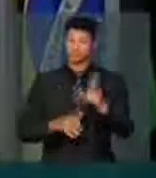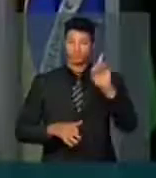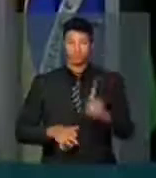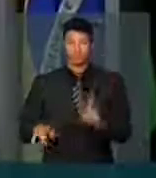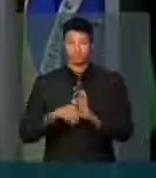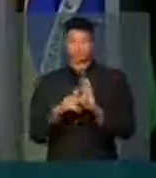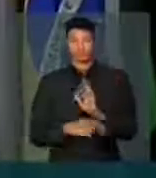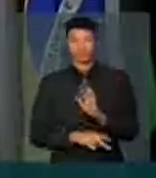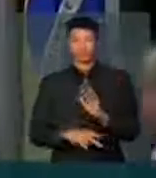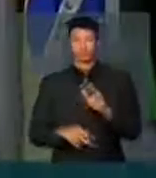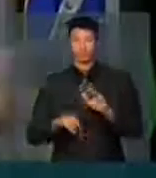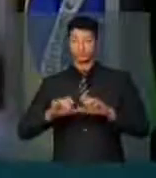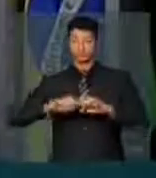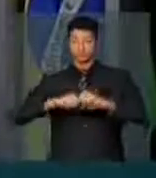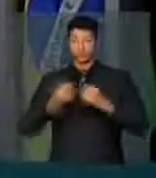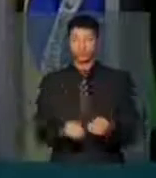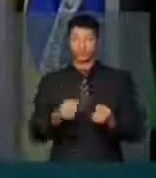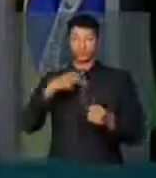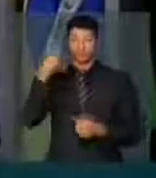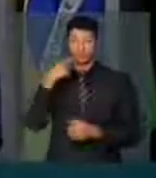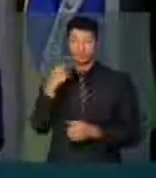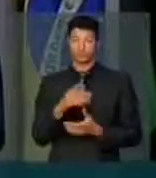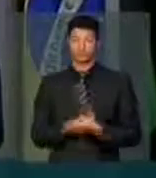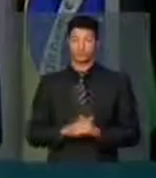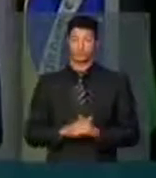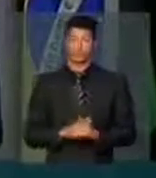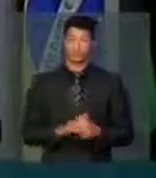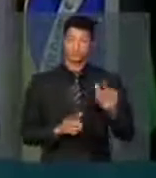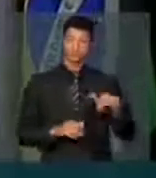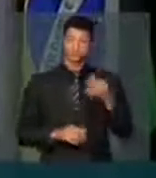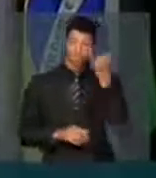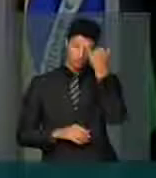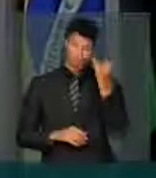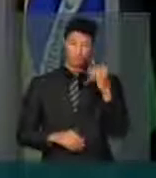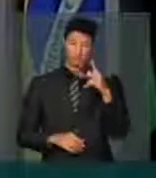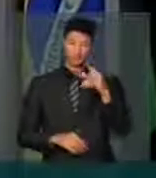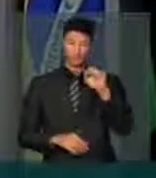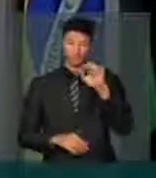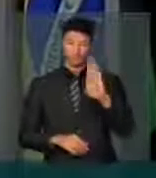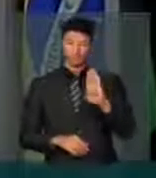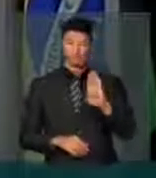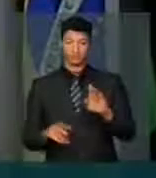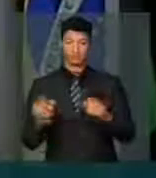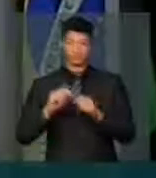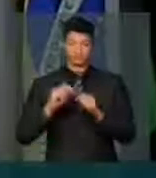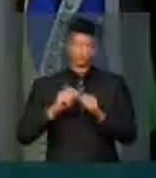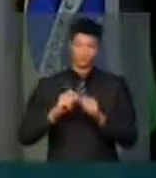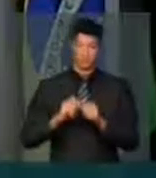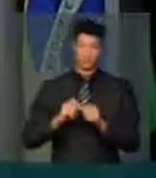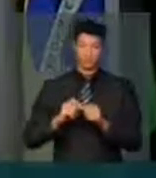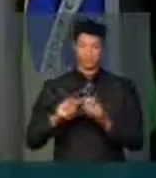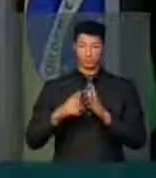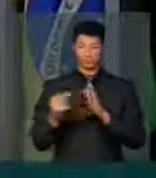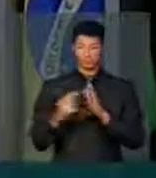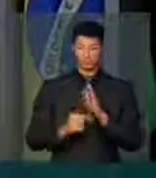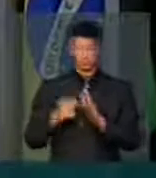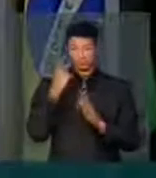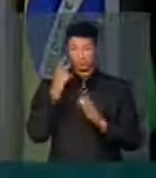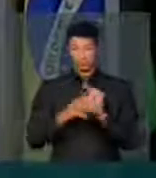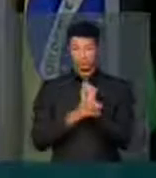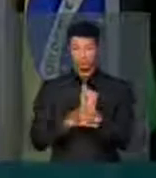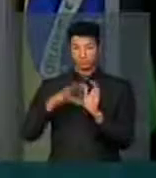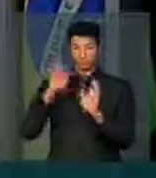direção do fortalecimento partidário. Essa foi a intenção do PSD de fazer esse destaque para